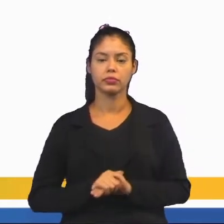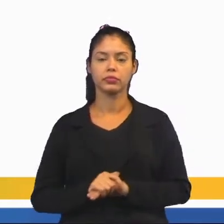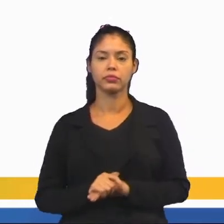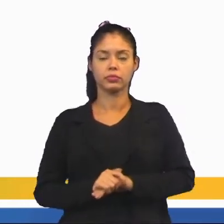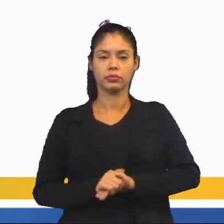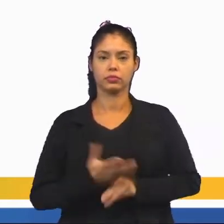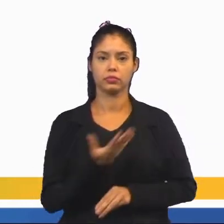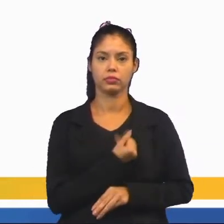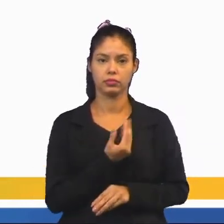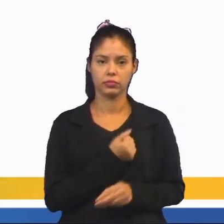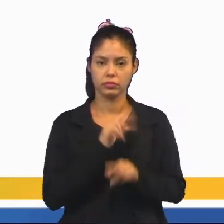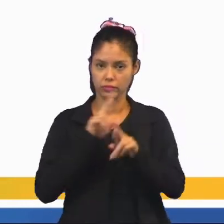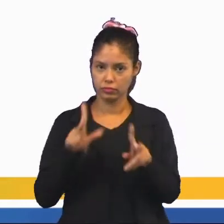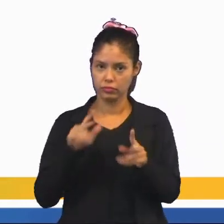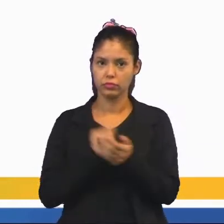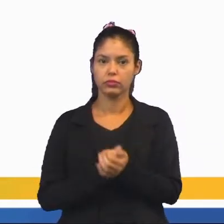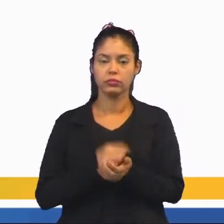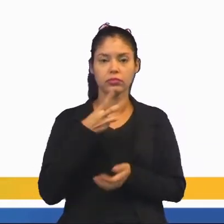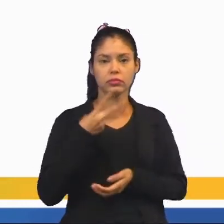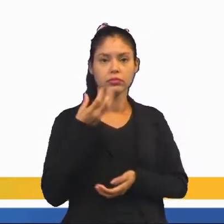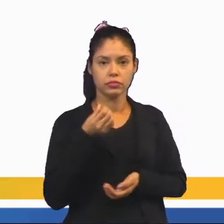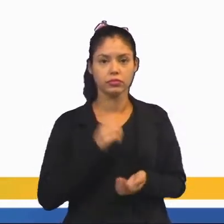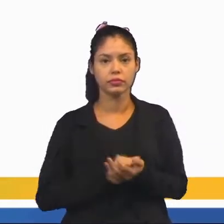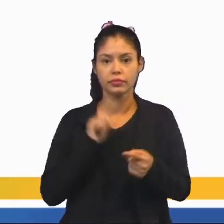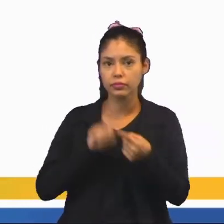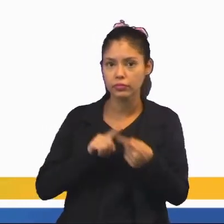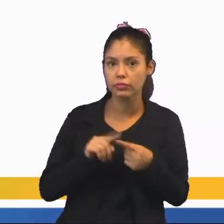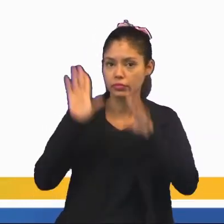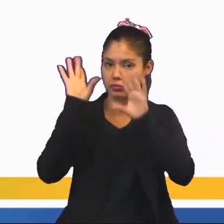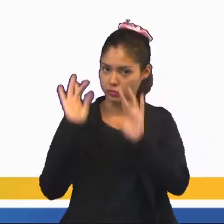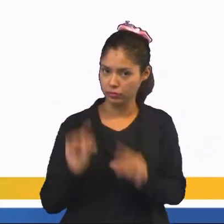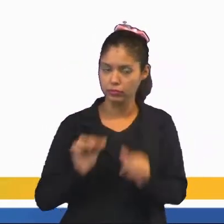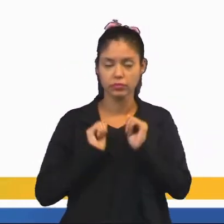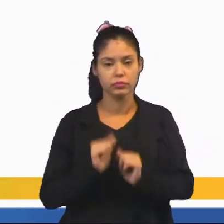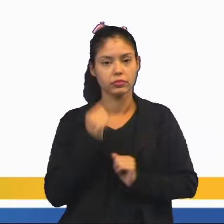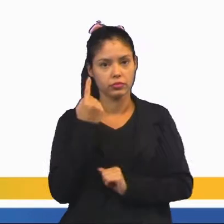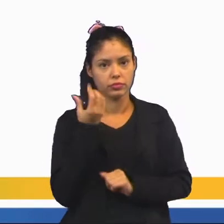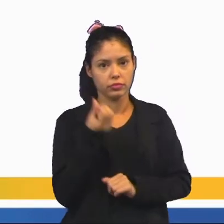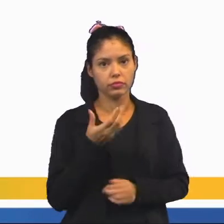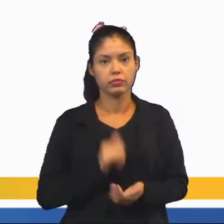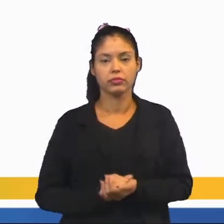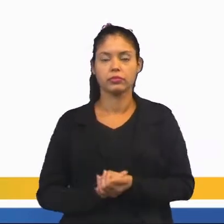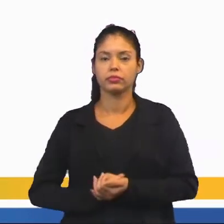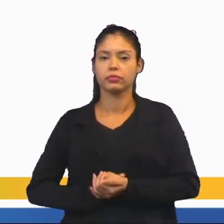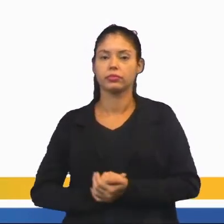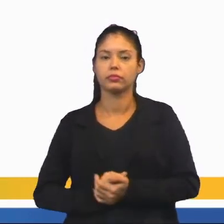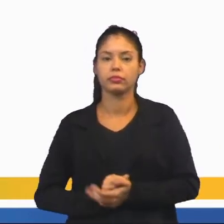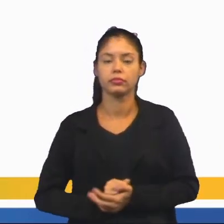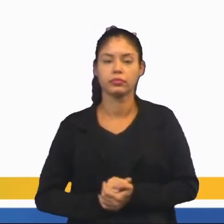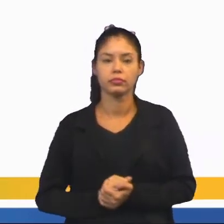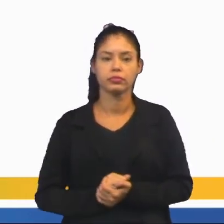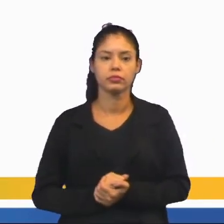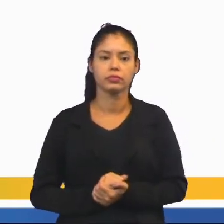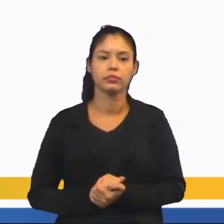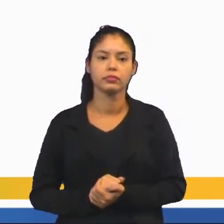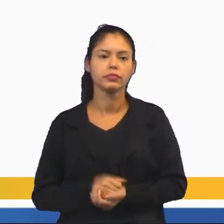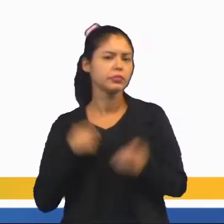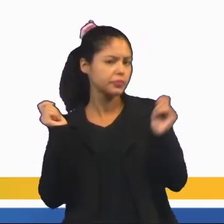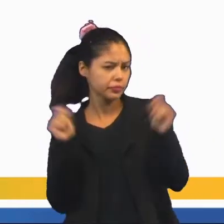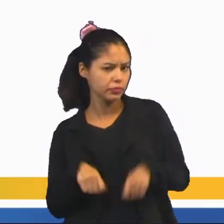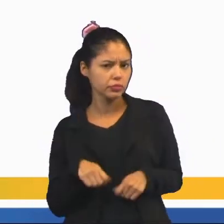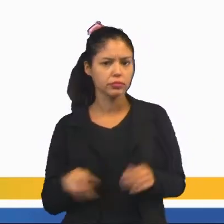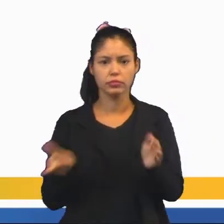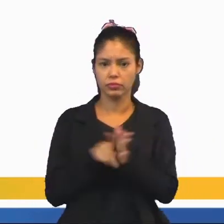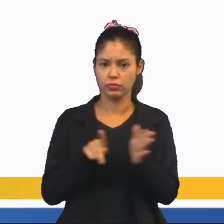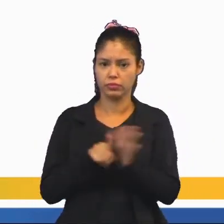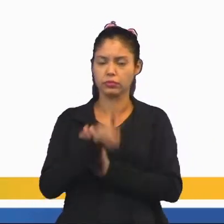montar números diferentes, eu vou ter 36, eu porque de cada um eu posso montar mais 6, de cada um dado. É